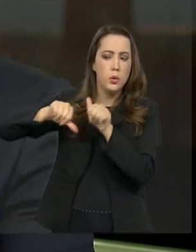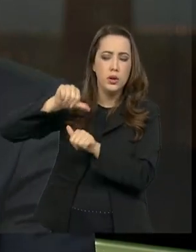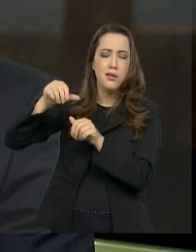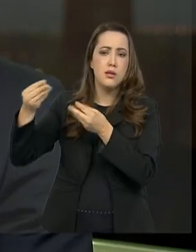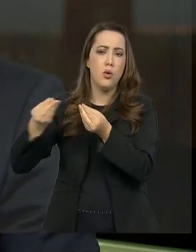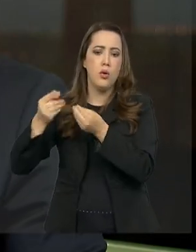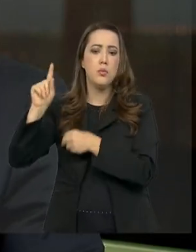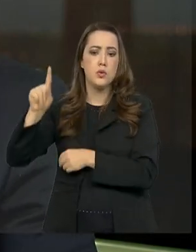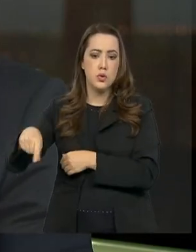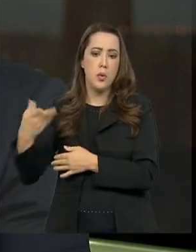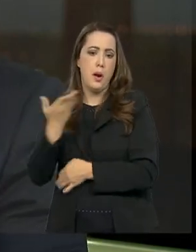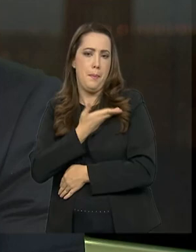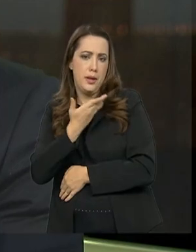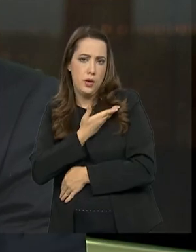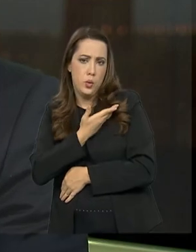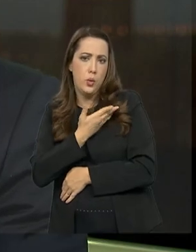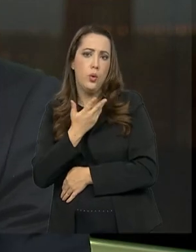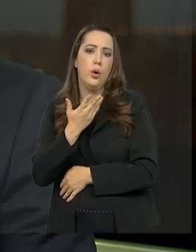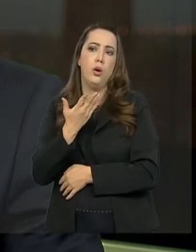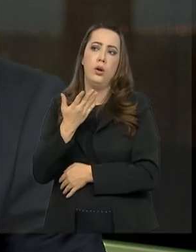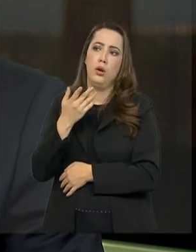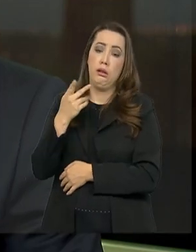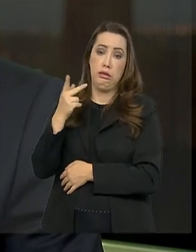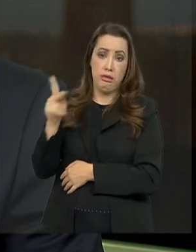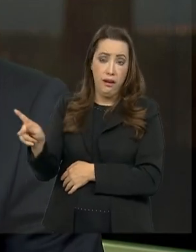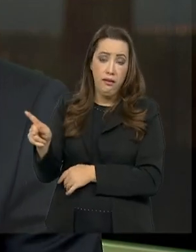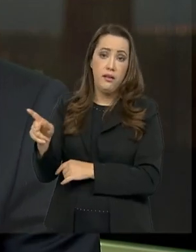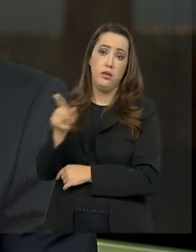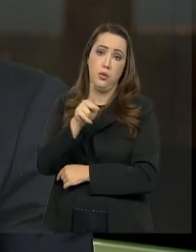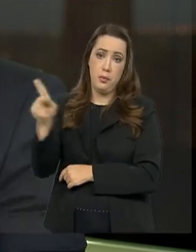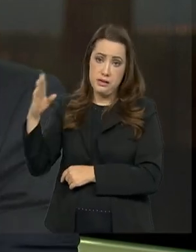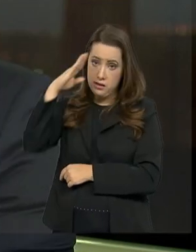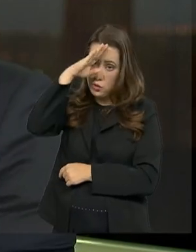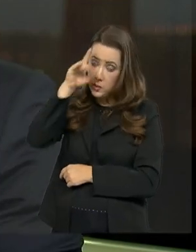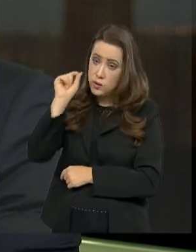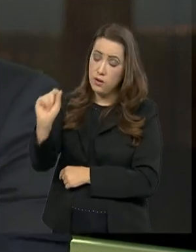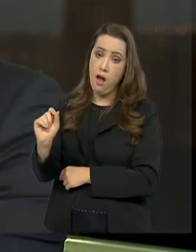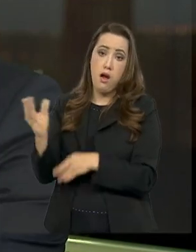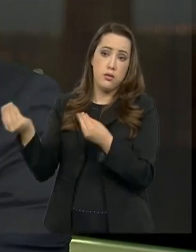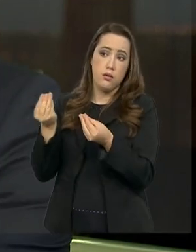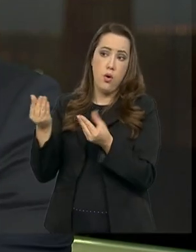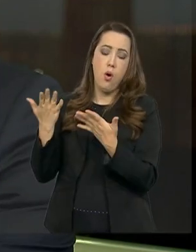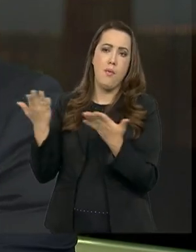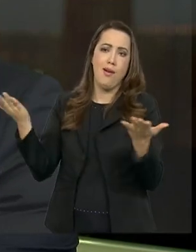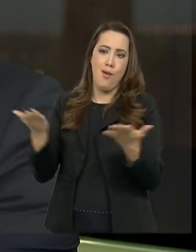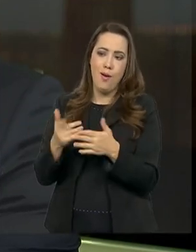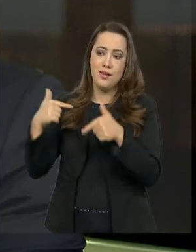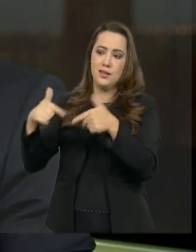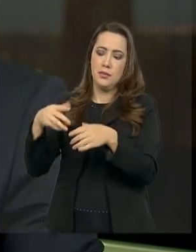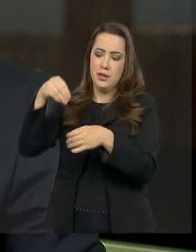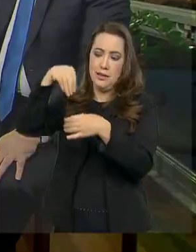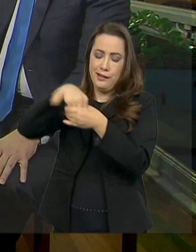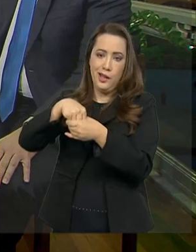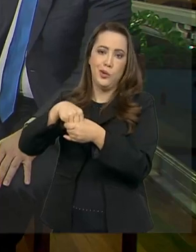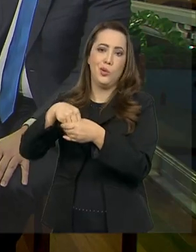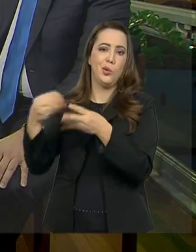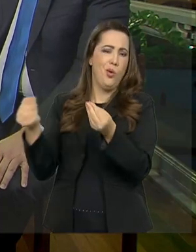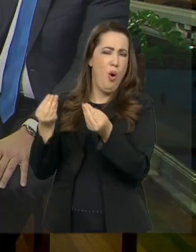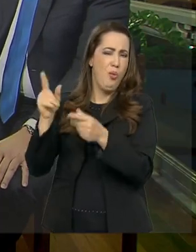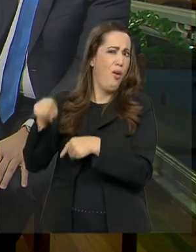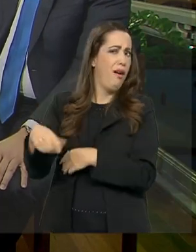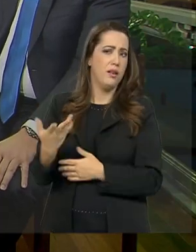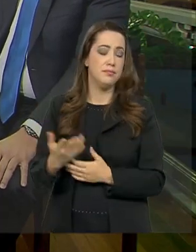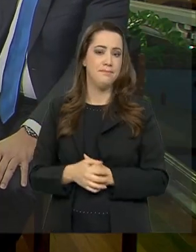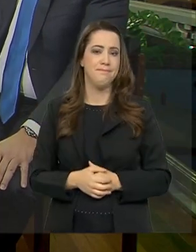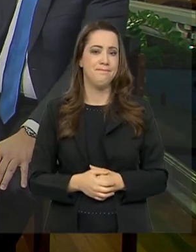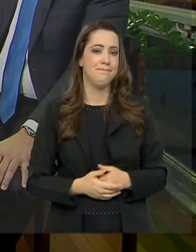O senhor é muito amigo dele, o senhor é um conselheiro do presidente e aqui trabalhando no governo do presidente. É uma experiência